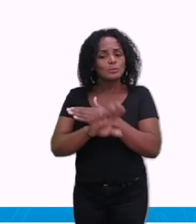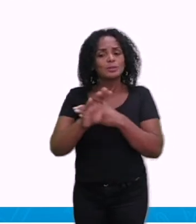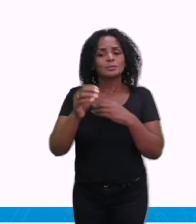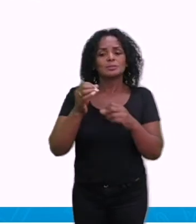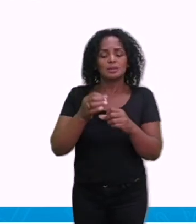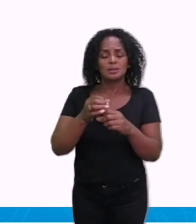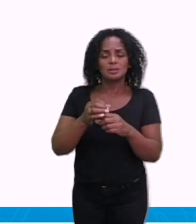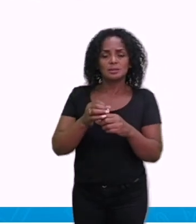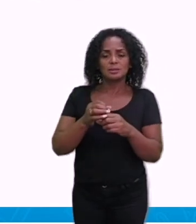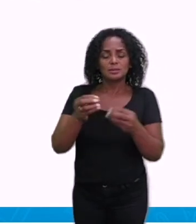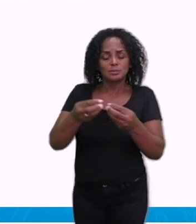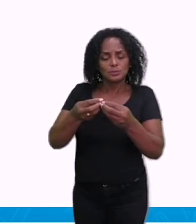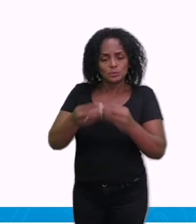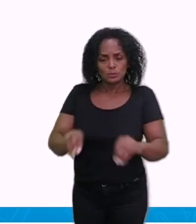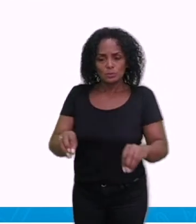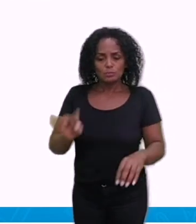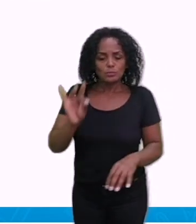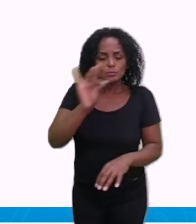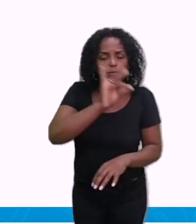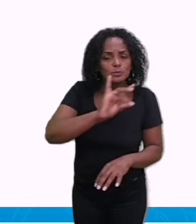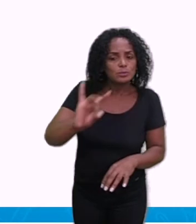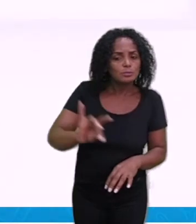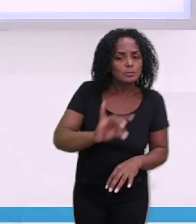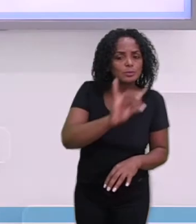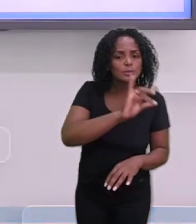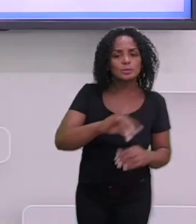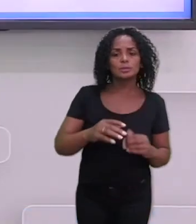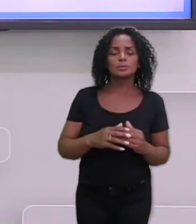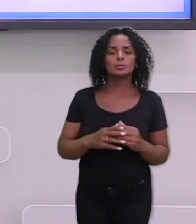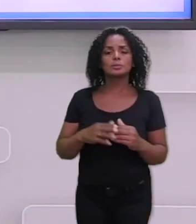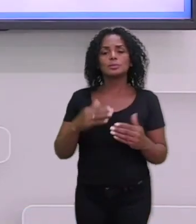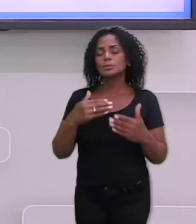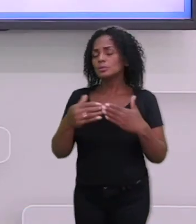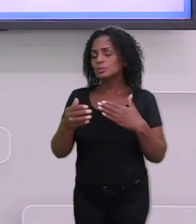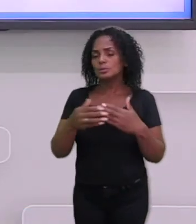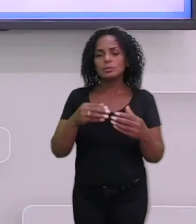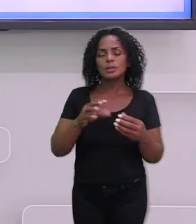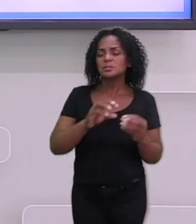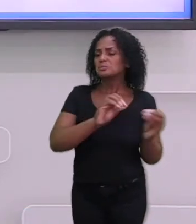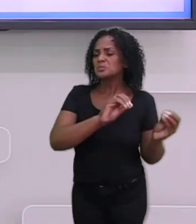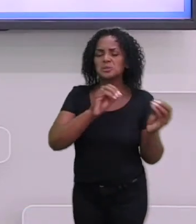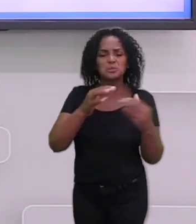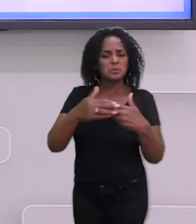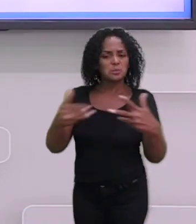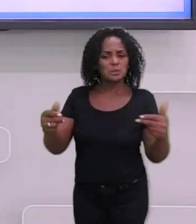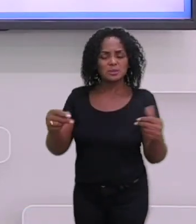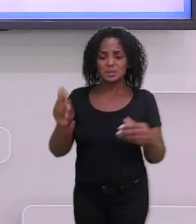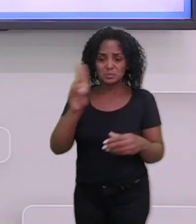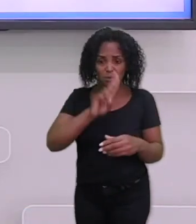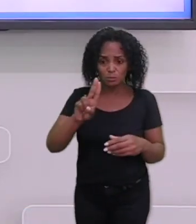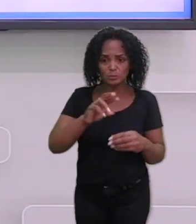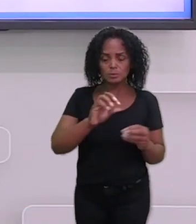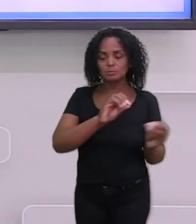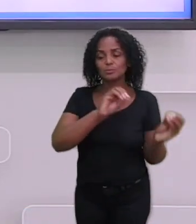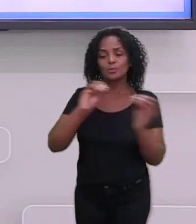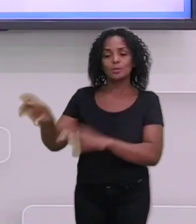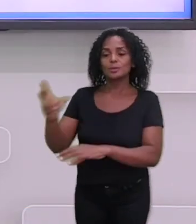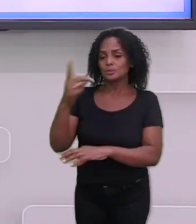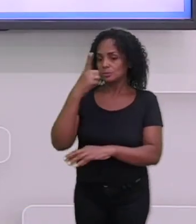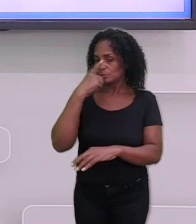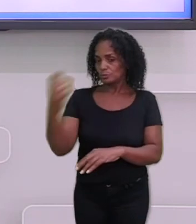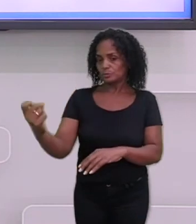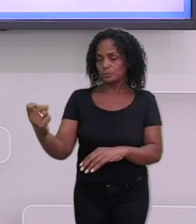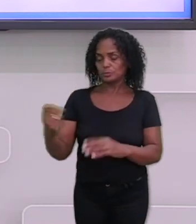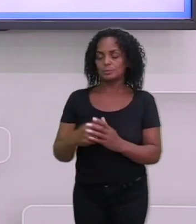objeto no seu quintal ou na sua casa que não for utilizado, coloca no lixo. E, quando você colocar,